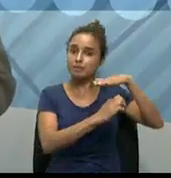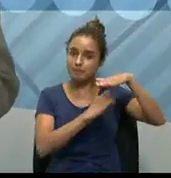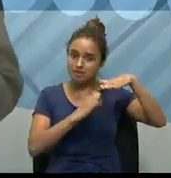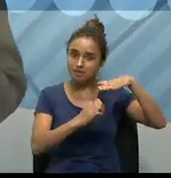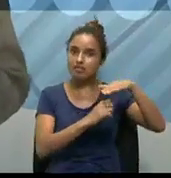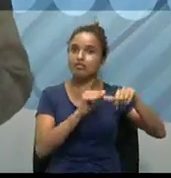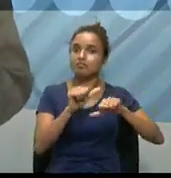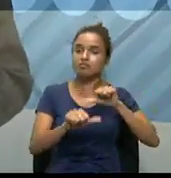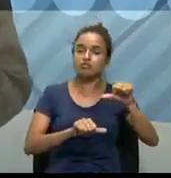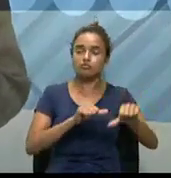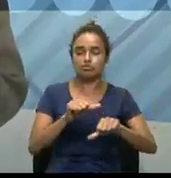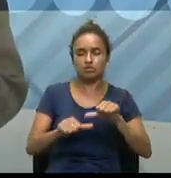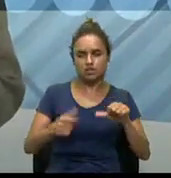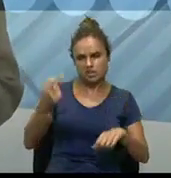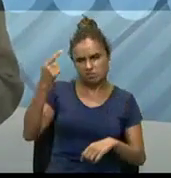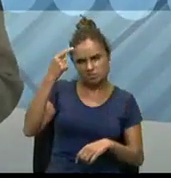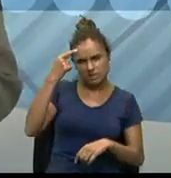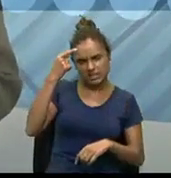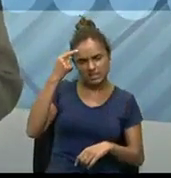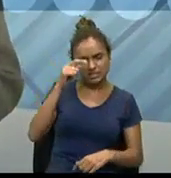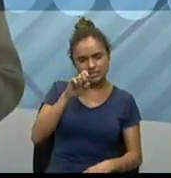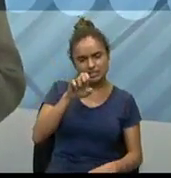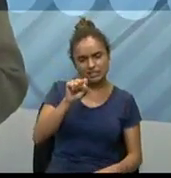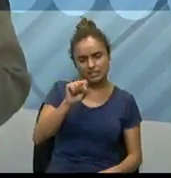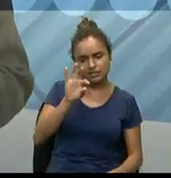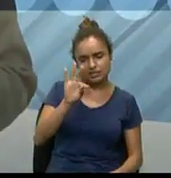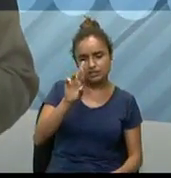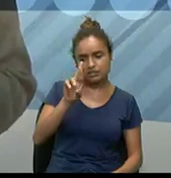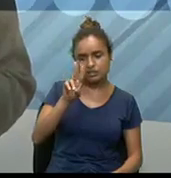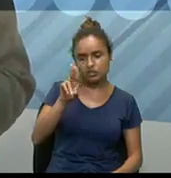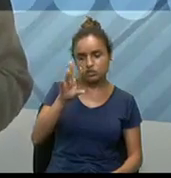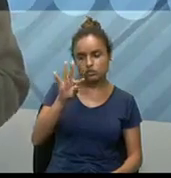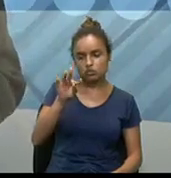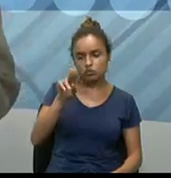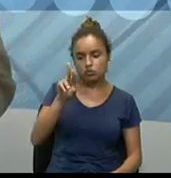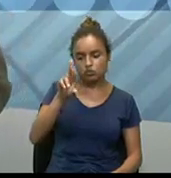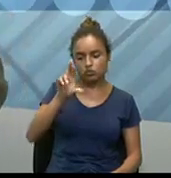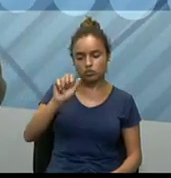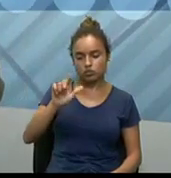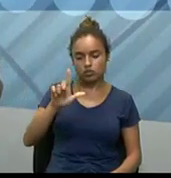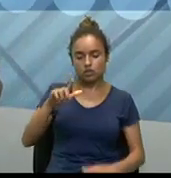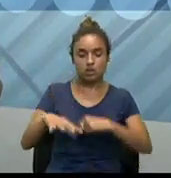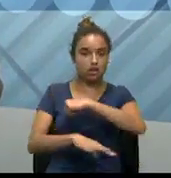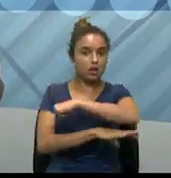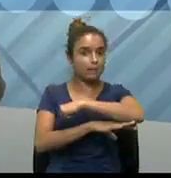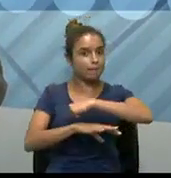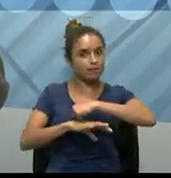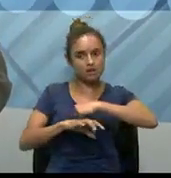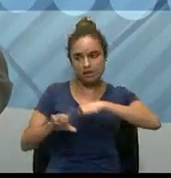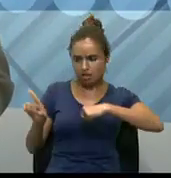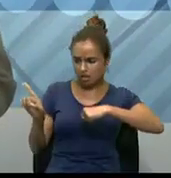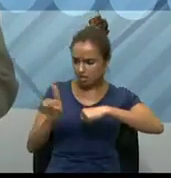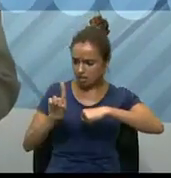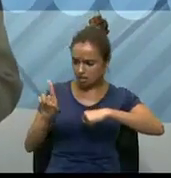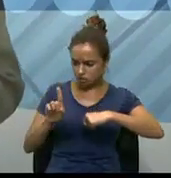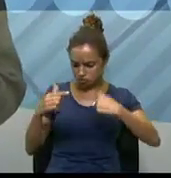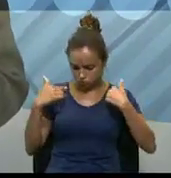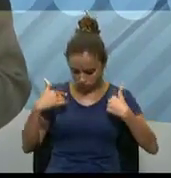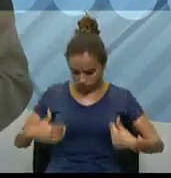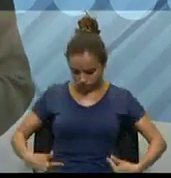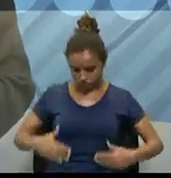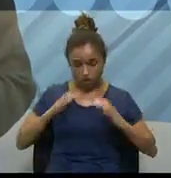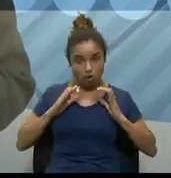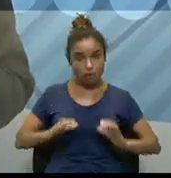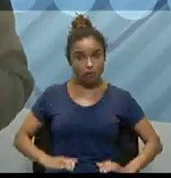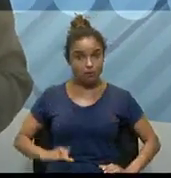estrutural, né? A gente vê que mudou não só o nosso comportamento, mas também a